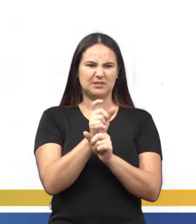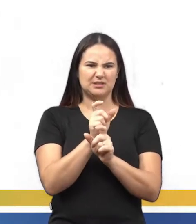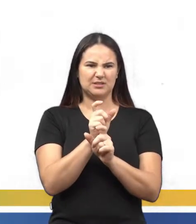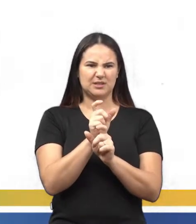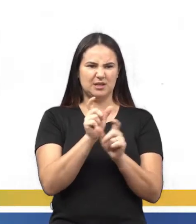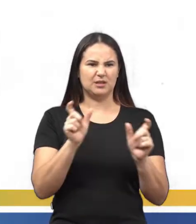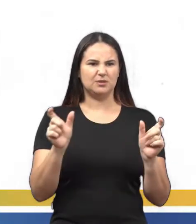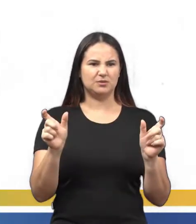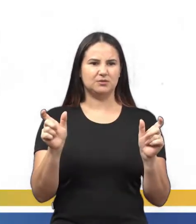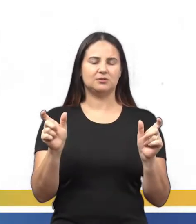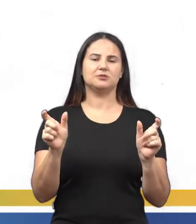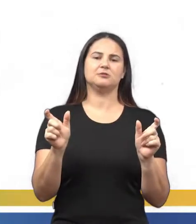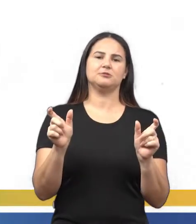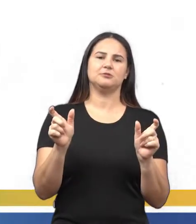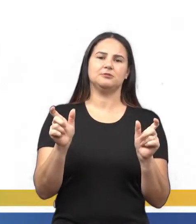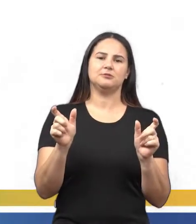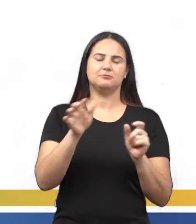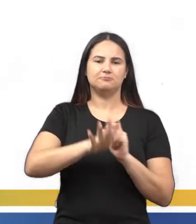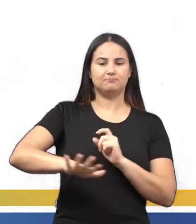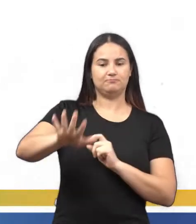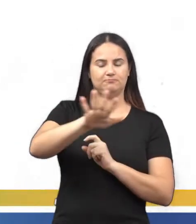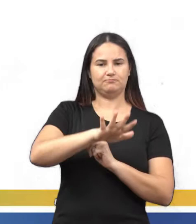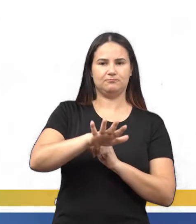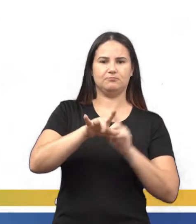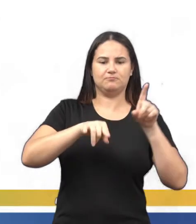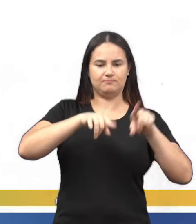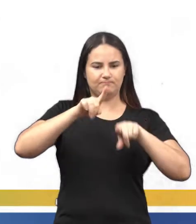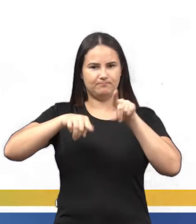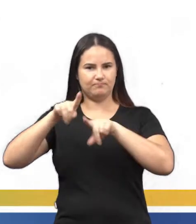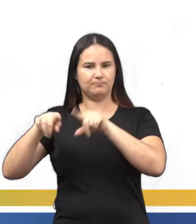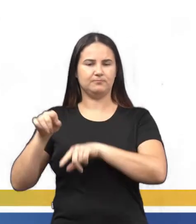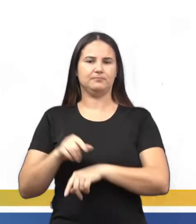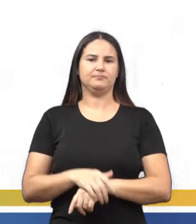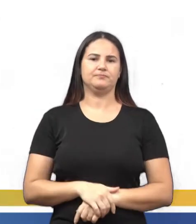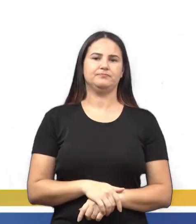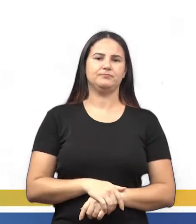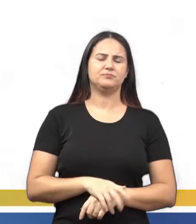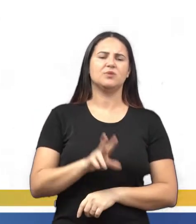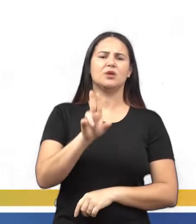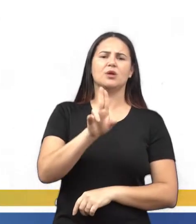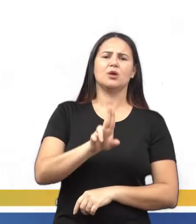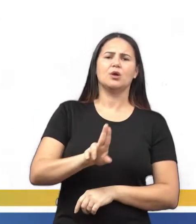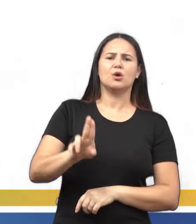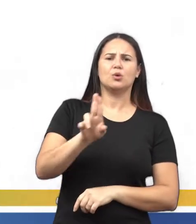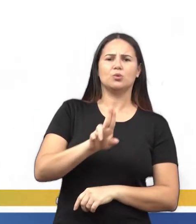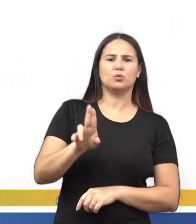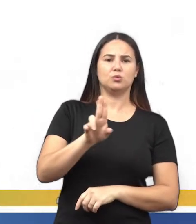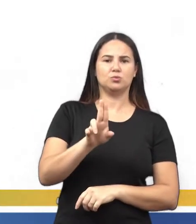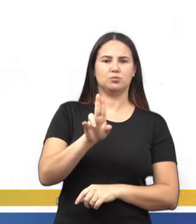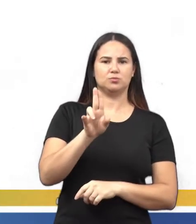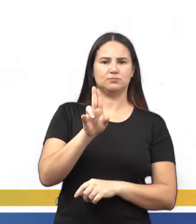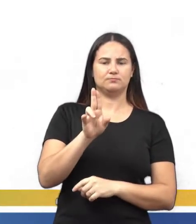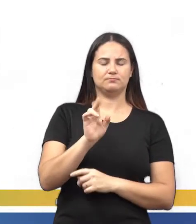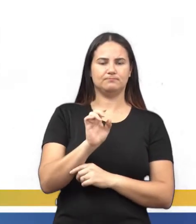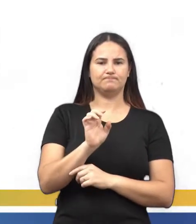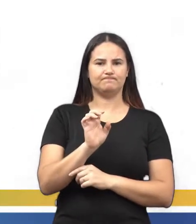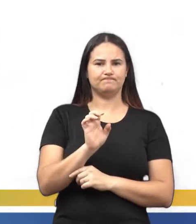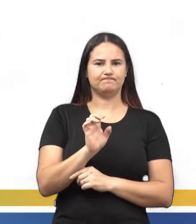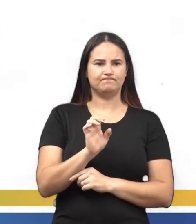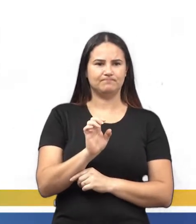com números generalizados, as variáveis, usados para significar qualquer quantidade.